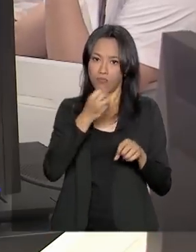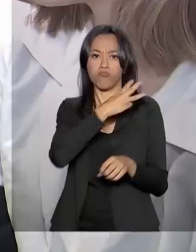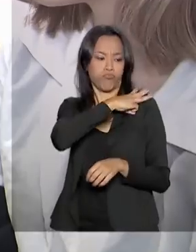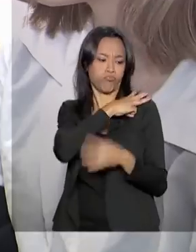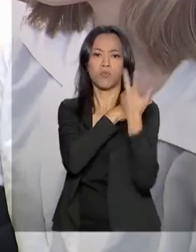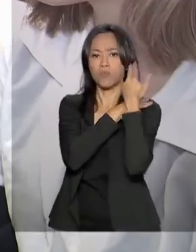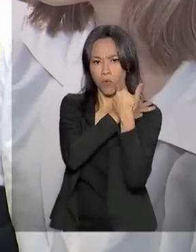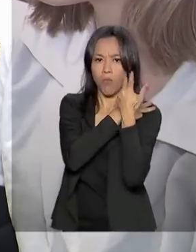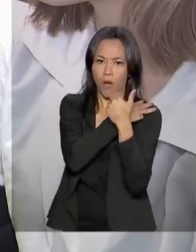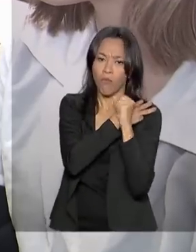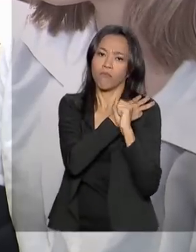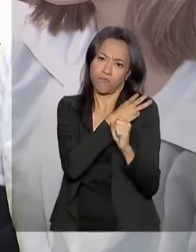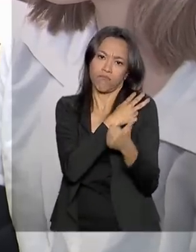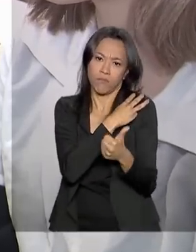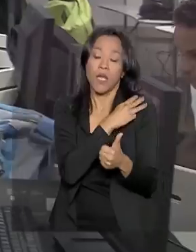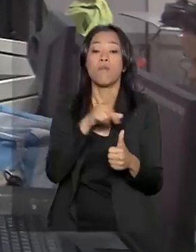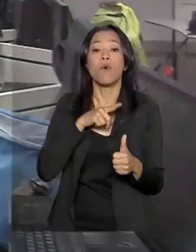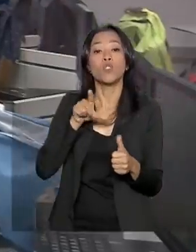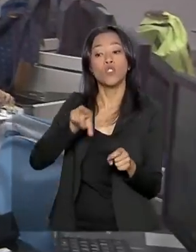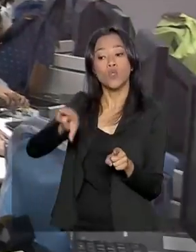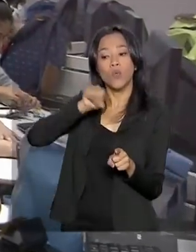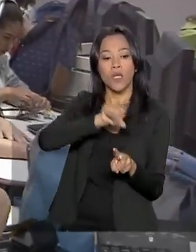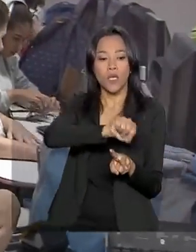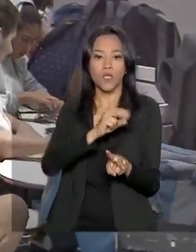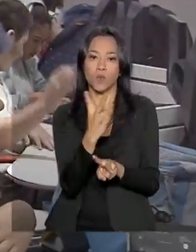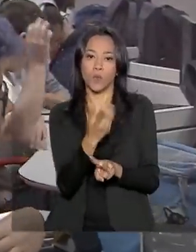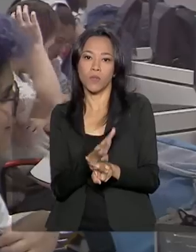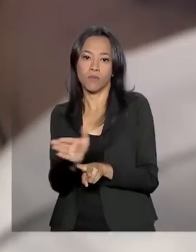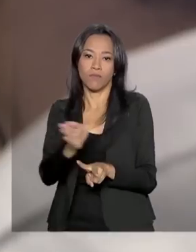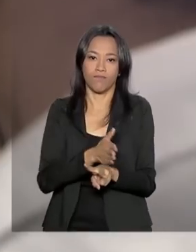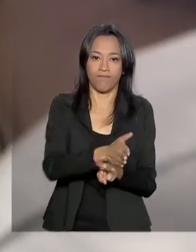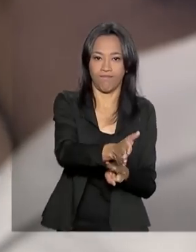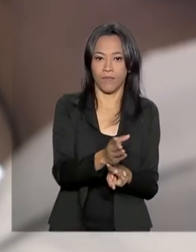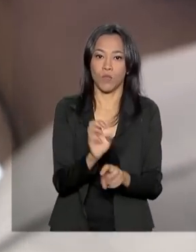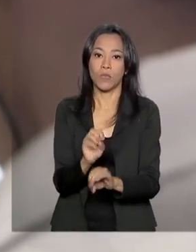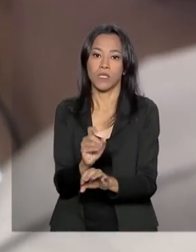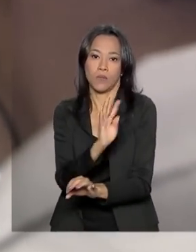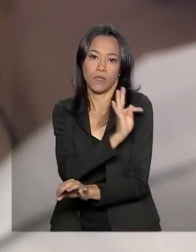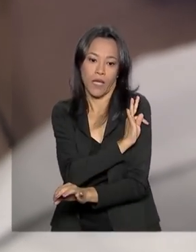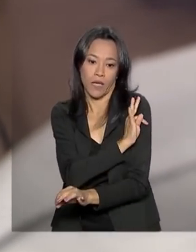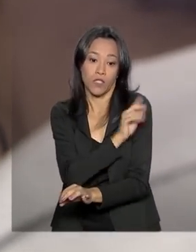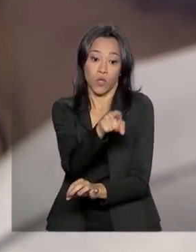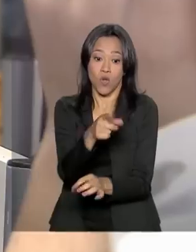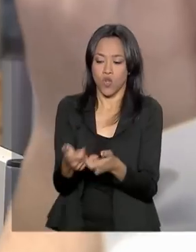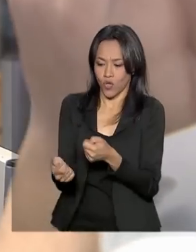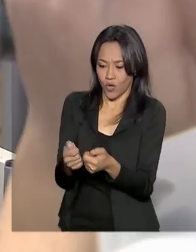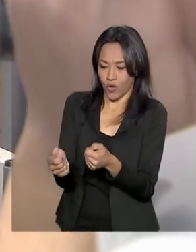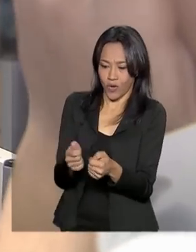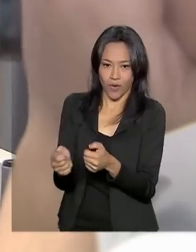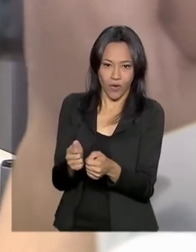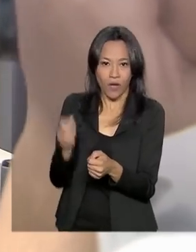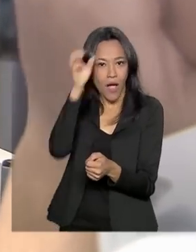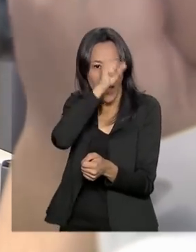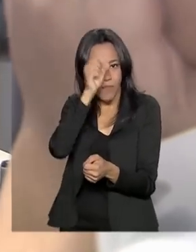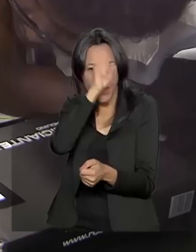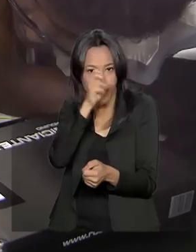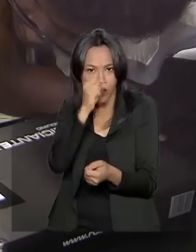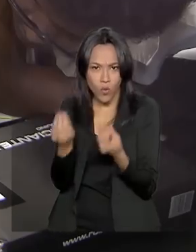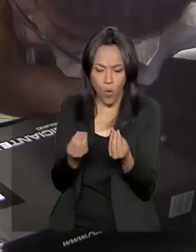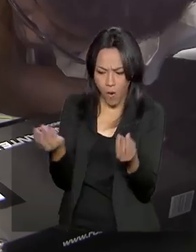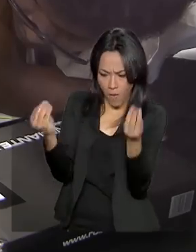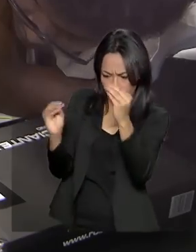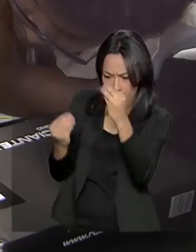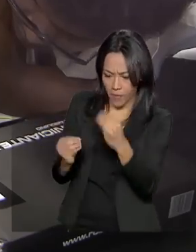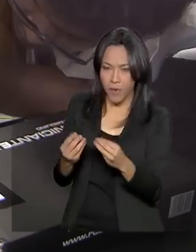estudantes podem optar entre duas modalidades do técnico. Quem escolhe jogos digitais, aprende programação